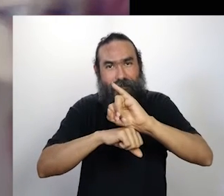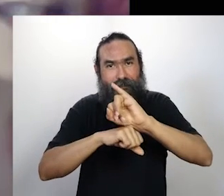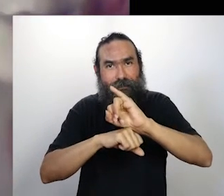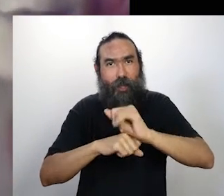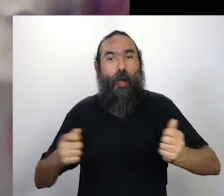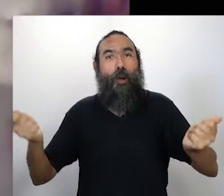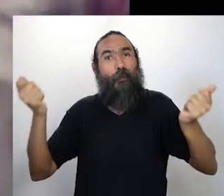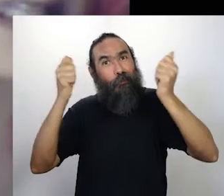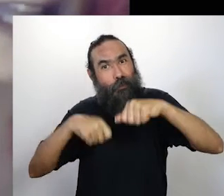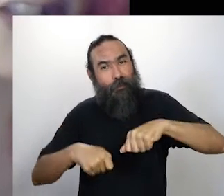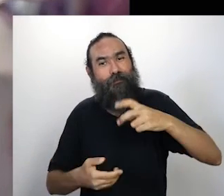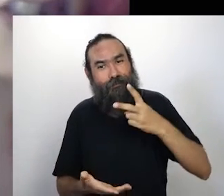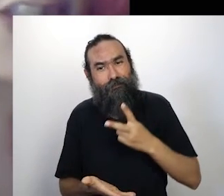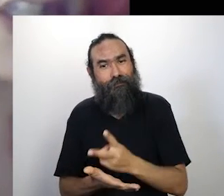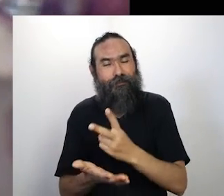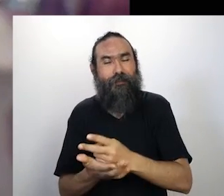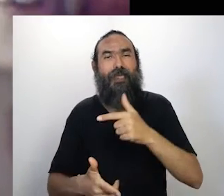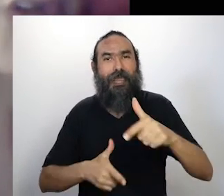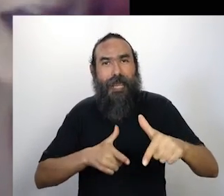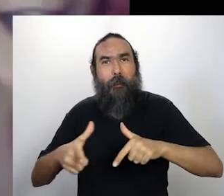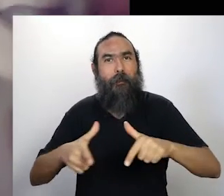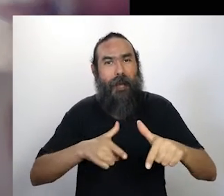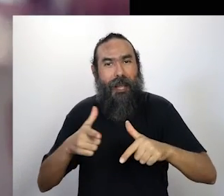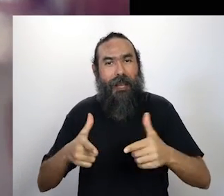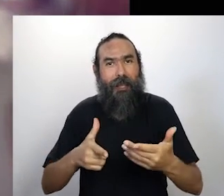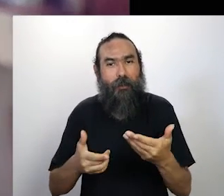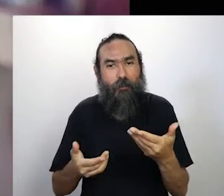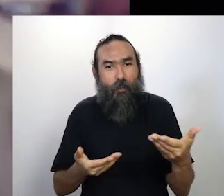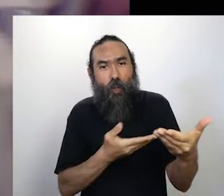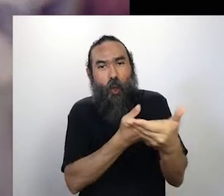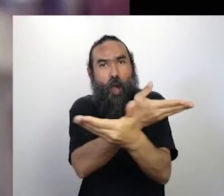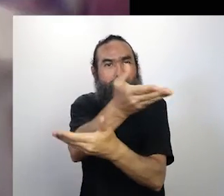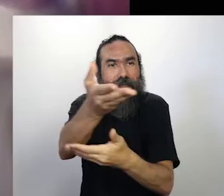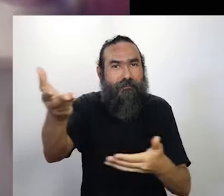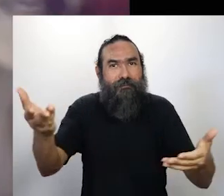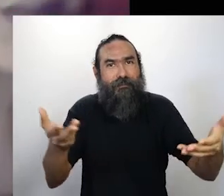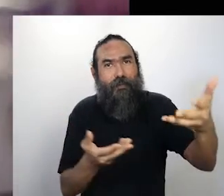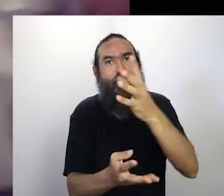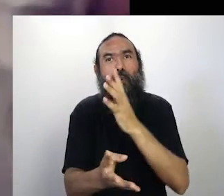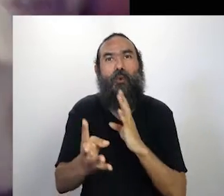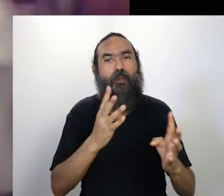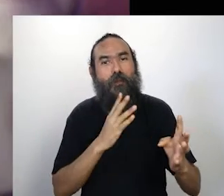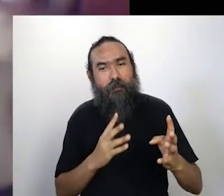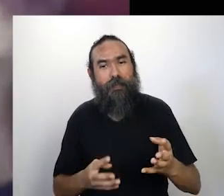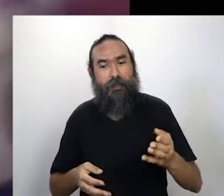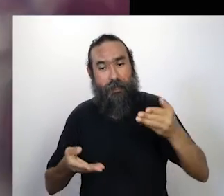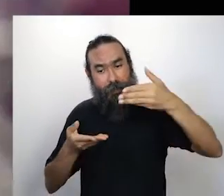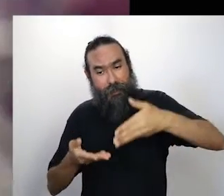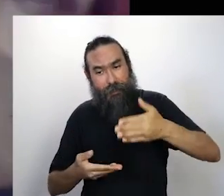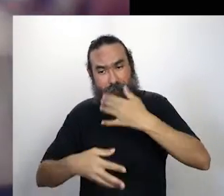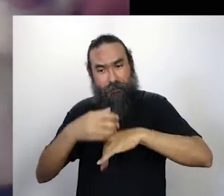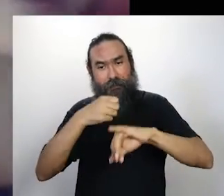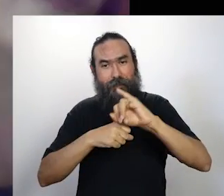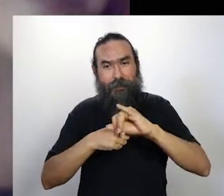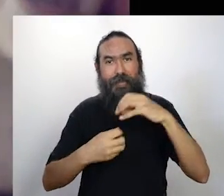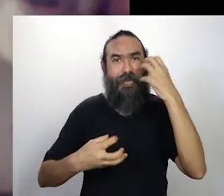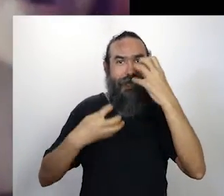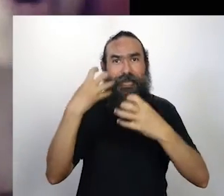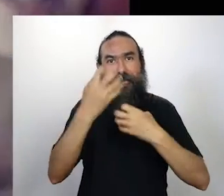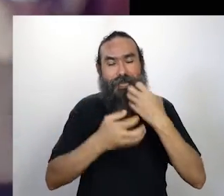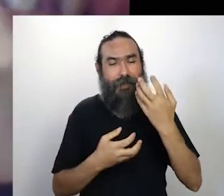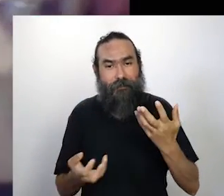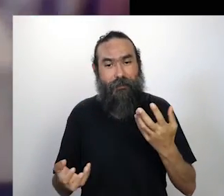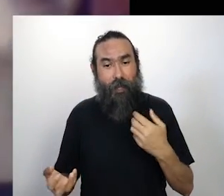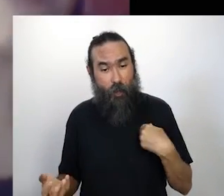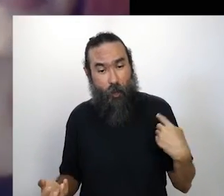existe, sim, uma possibilidade da gente trocar experiências, cantar, mesmo que individualmente, mas a gente está, vai gravar um vídeo